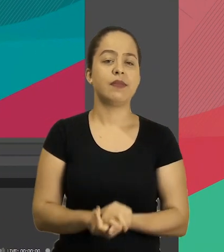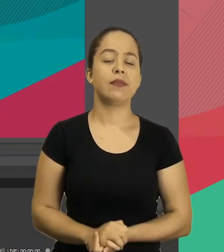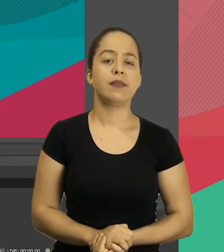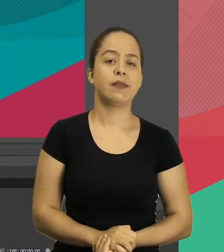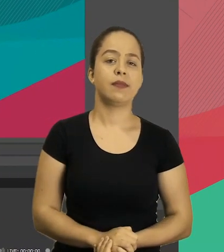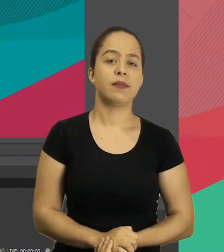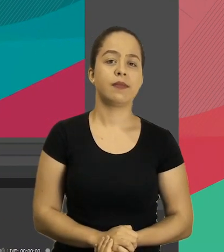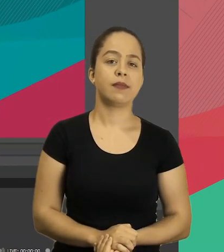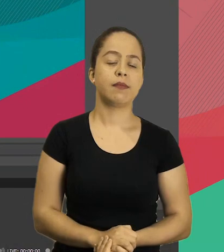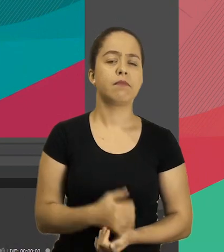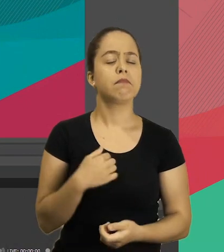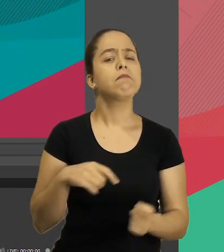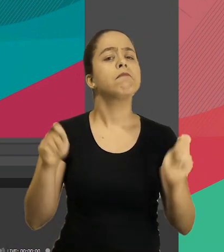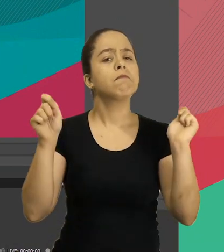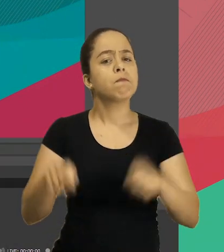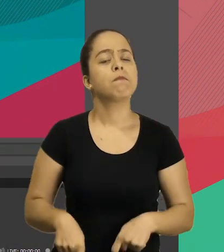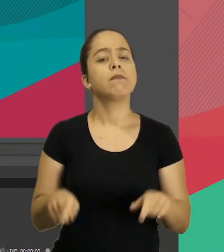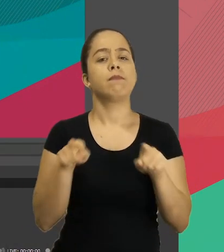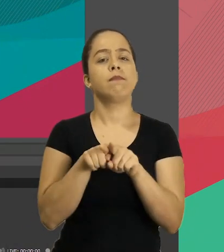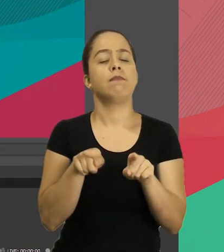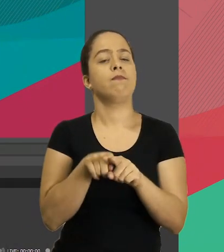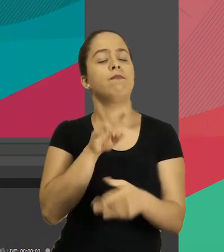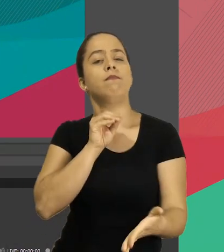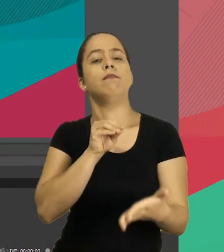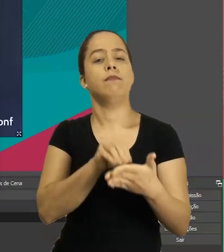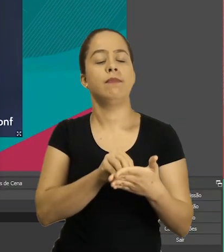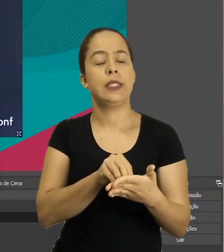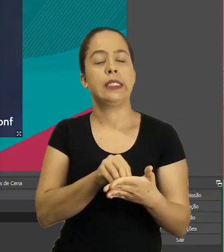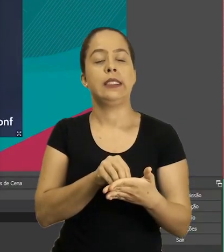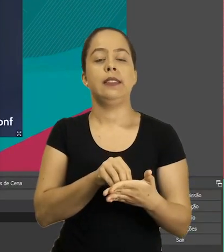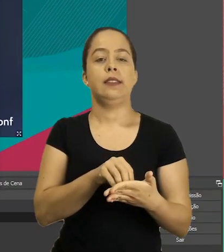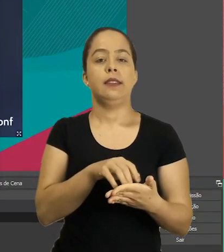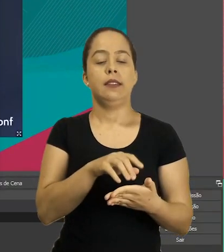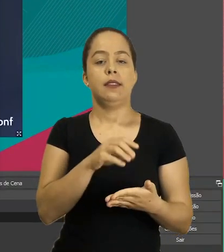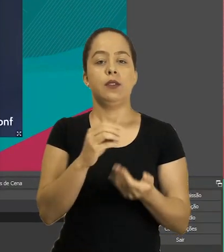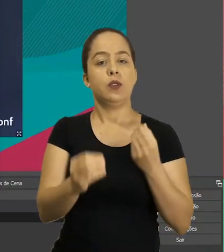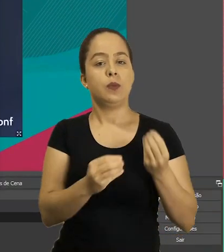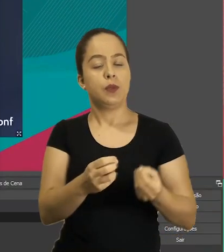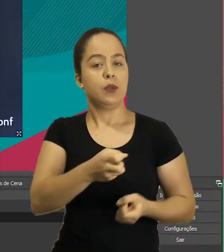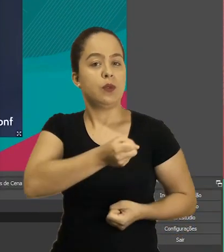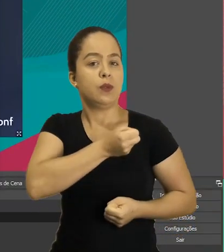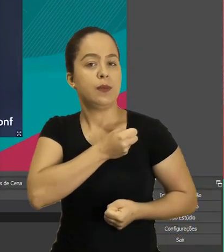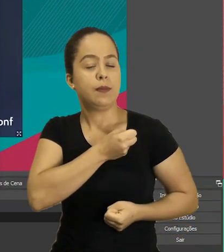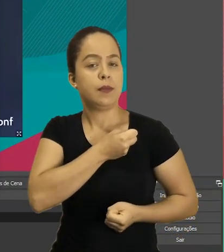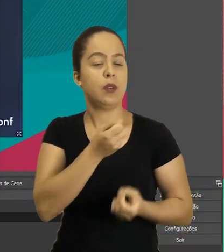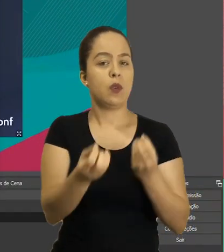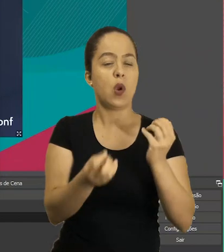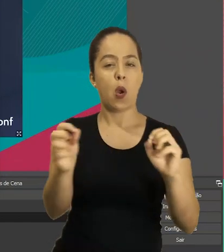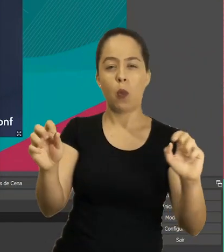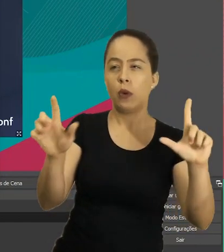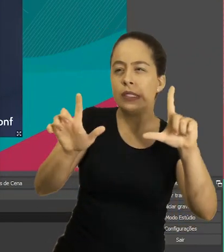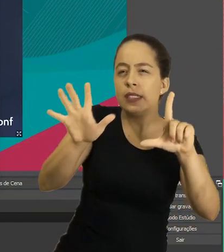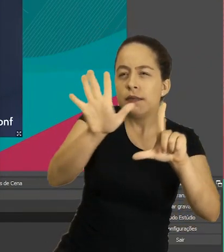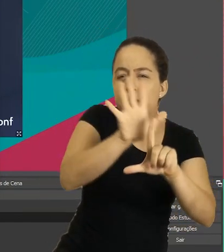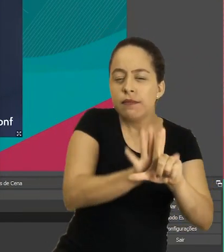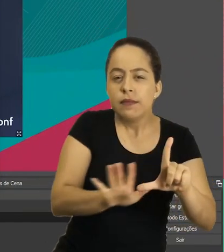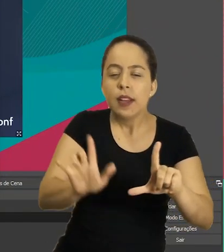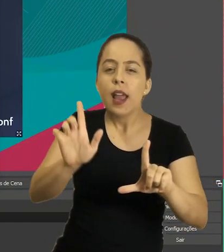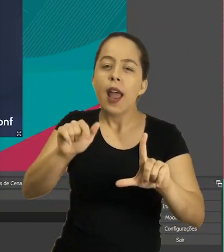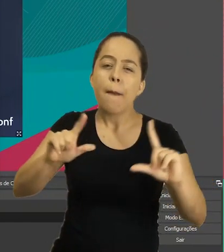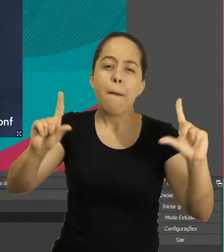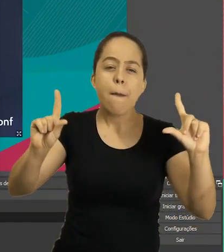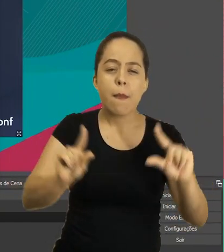vou colocar aqui o endereço da sala novamente posso colocar aqui um valor